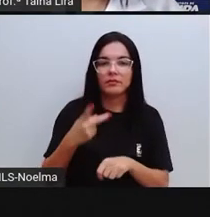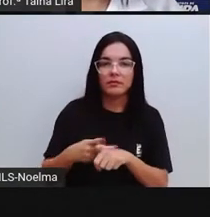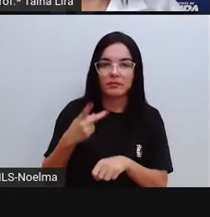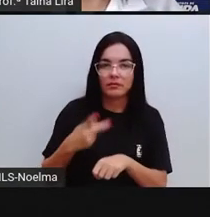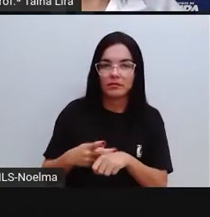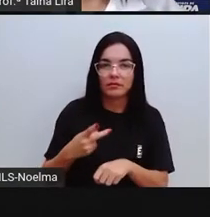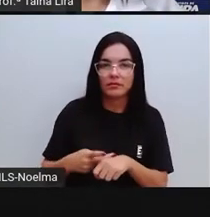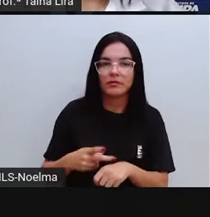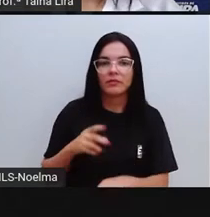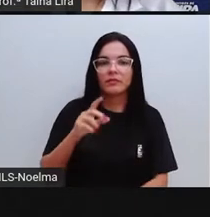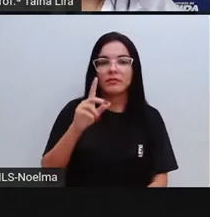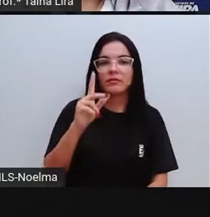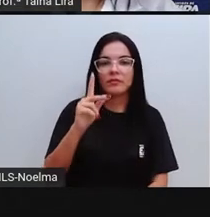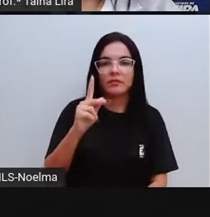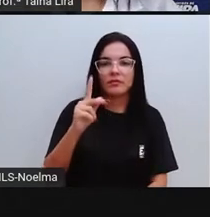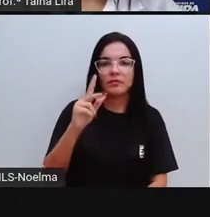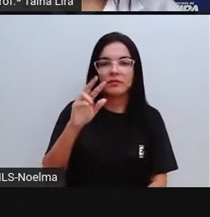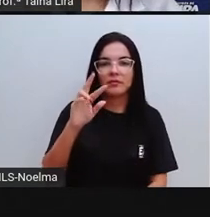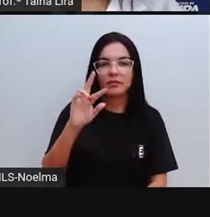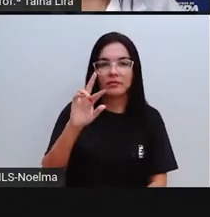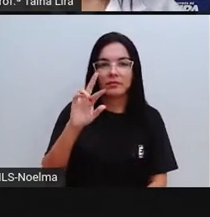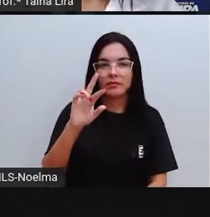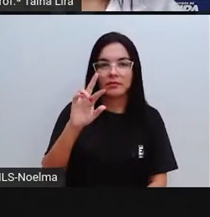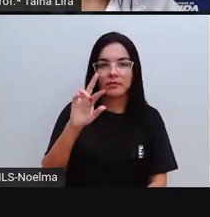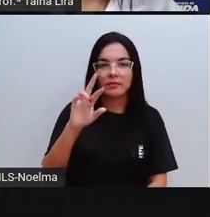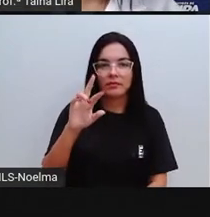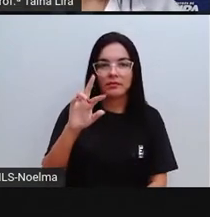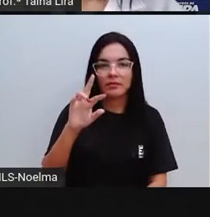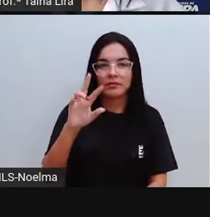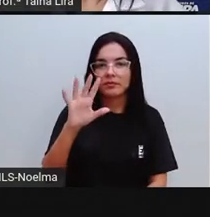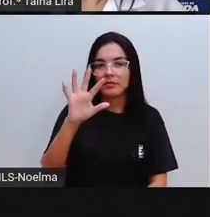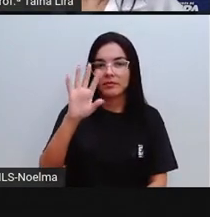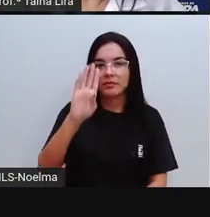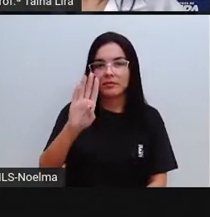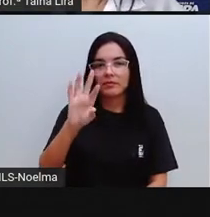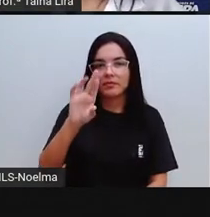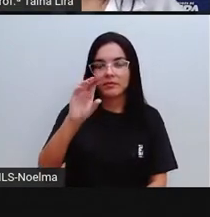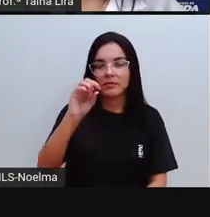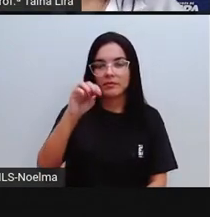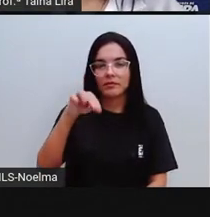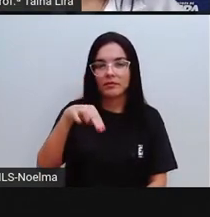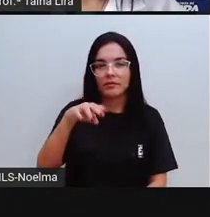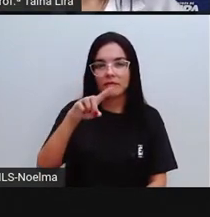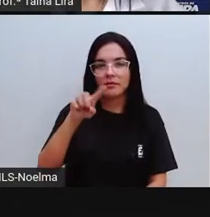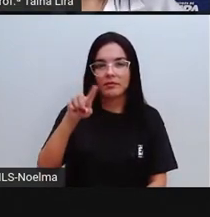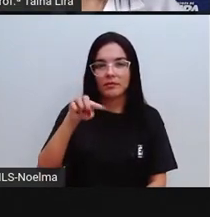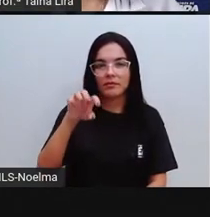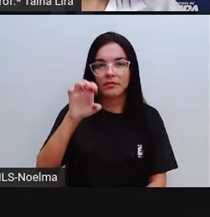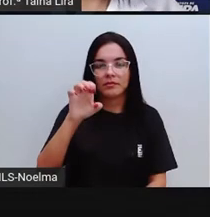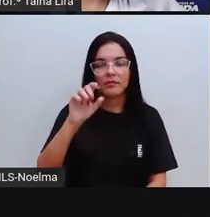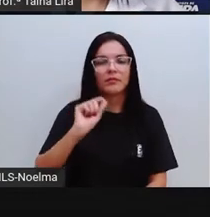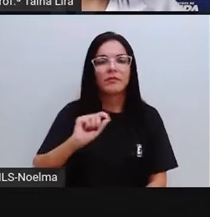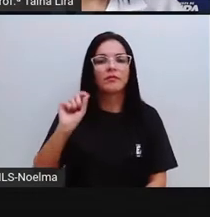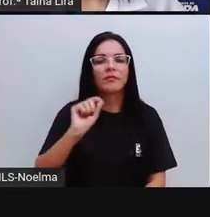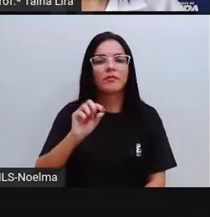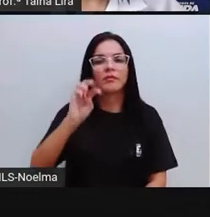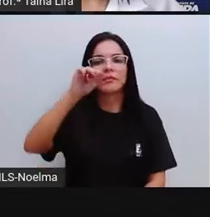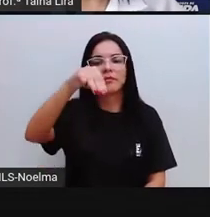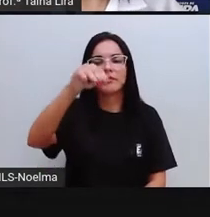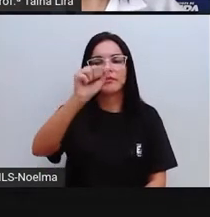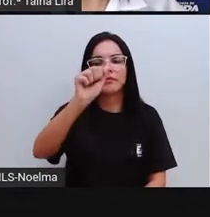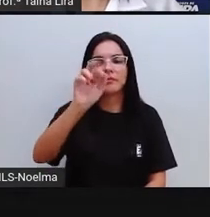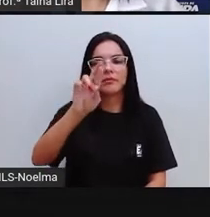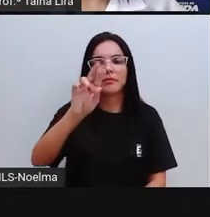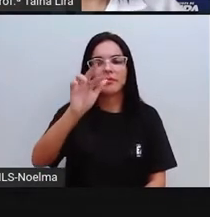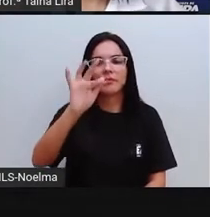o ouro, eles são minérios que são retirados aí da terra. E o marfim, Pró, o que é o marfim? O